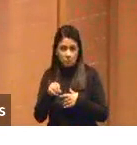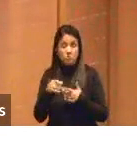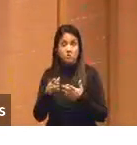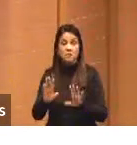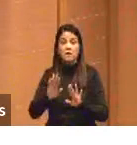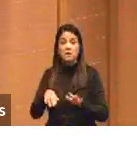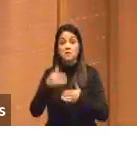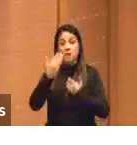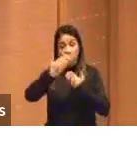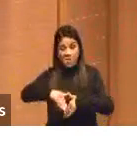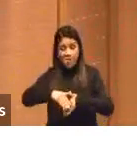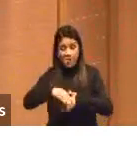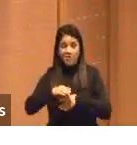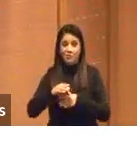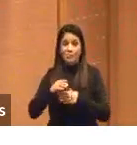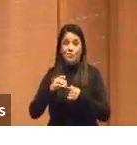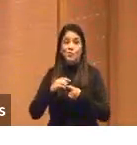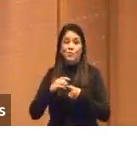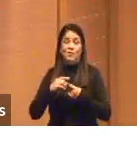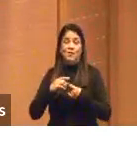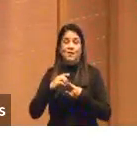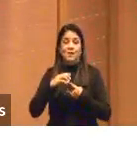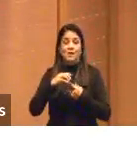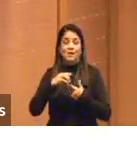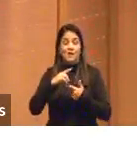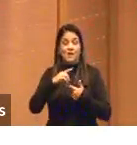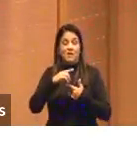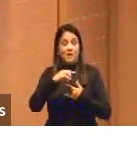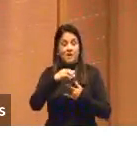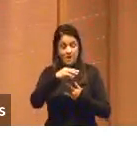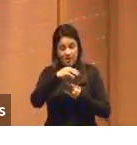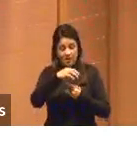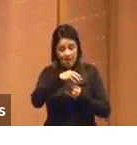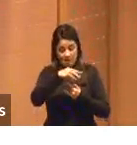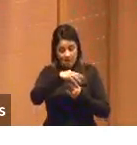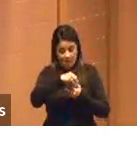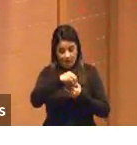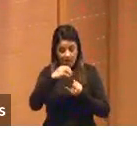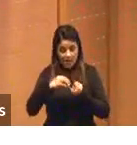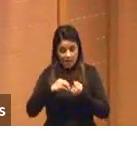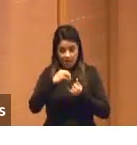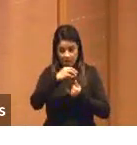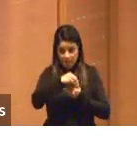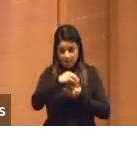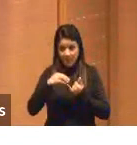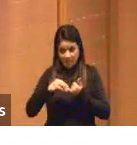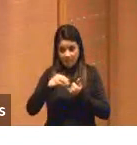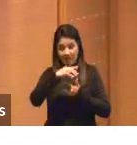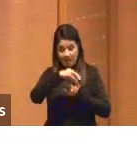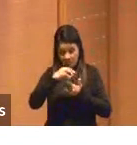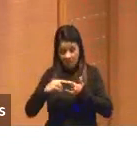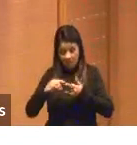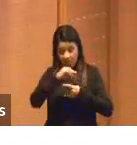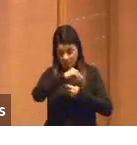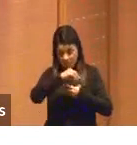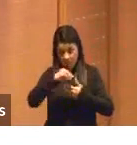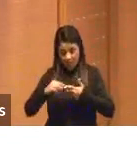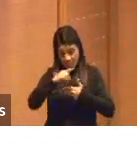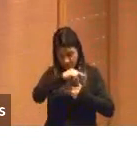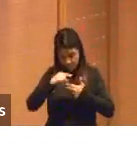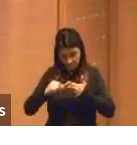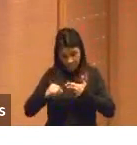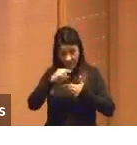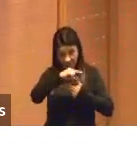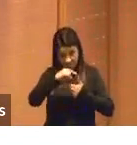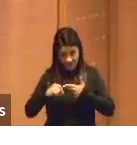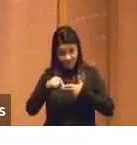fazer a prova do Enem e esse público... Bom, ninguém acerta 100% da prova, o humano, o